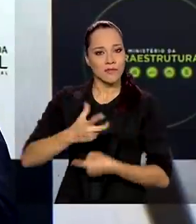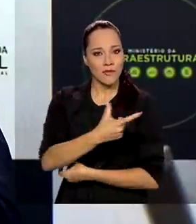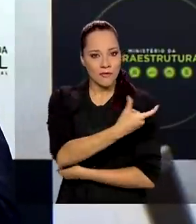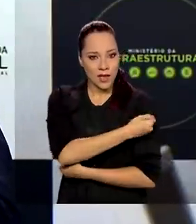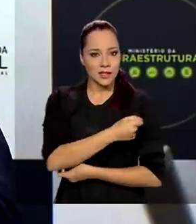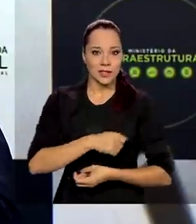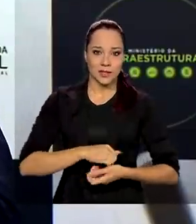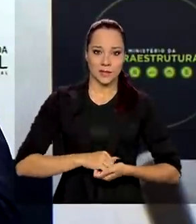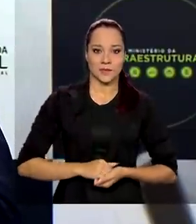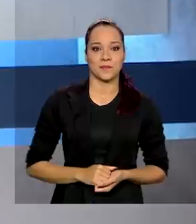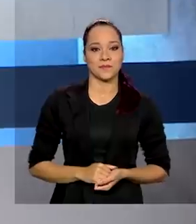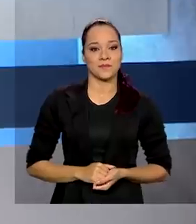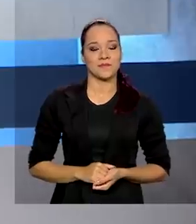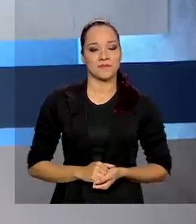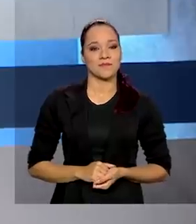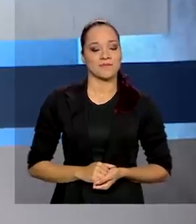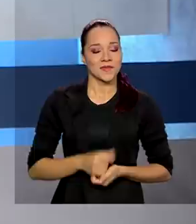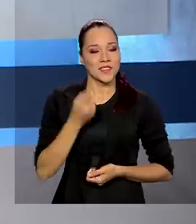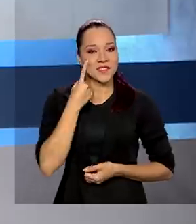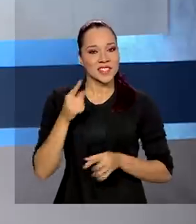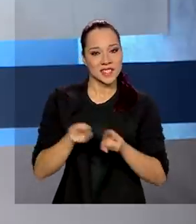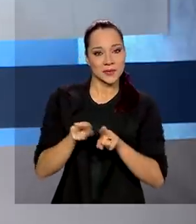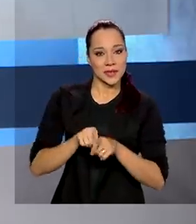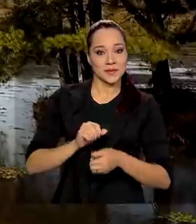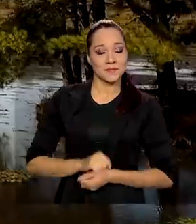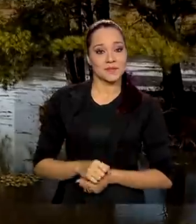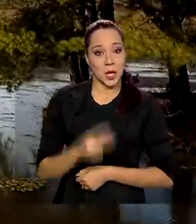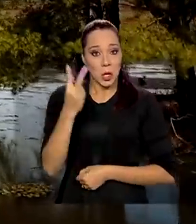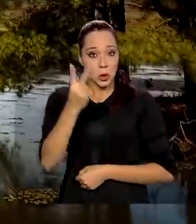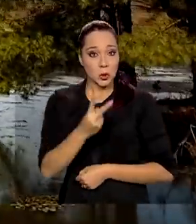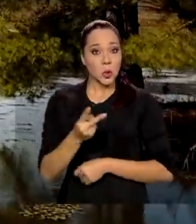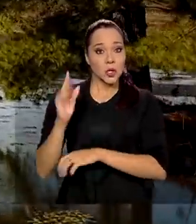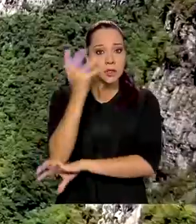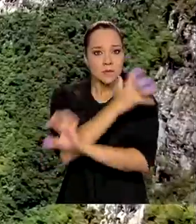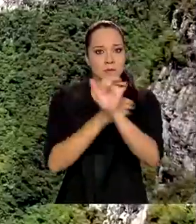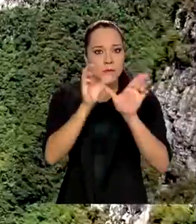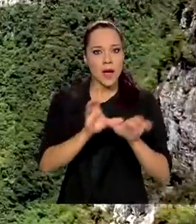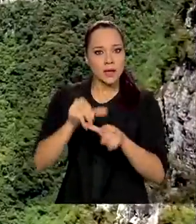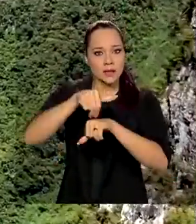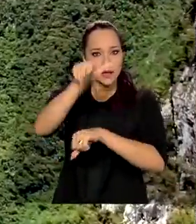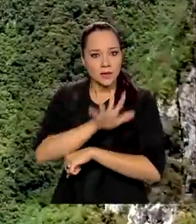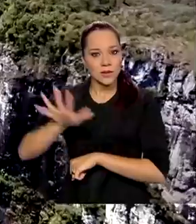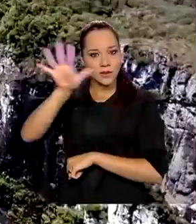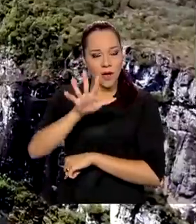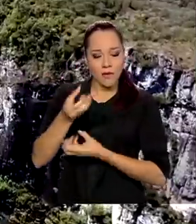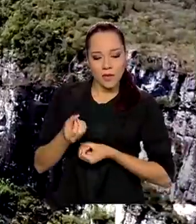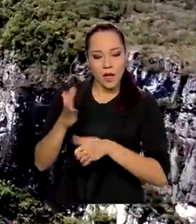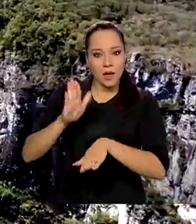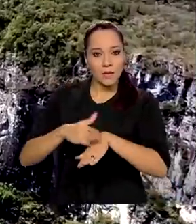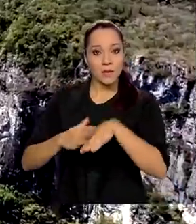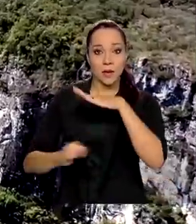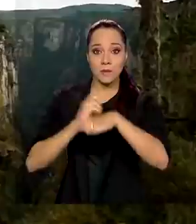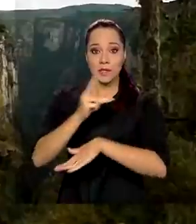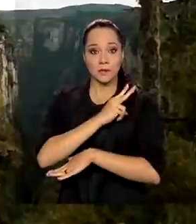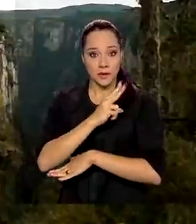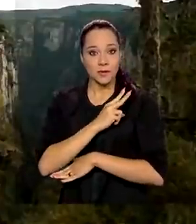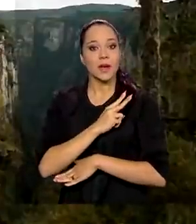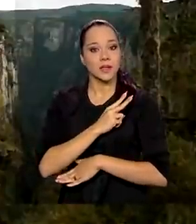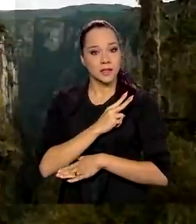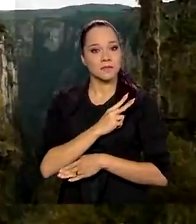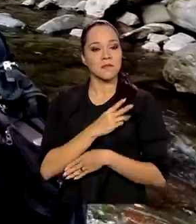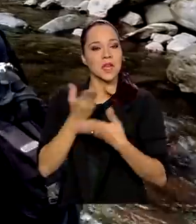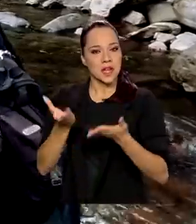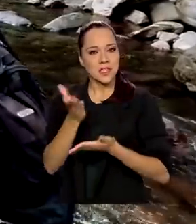distribuir as doses. E veja também, dois parques nacionais vão ser concedidos hoje à iniciativa